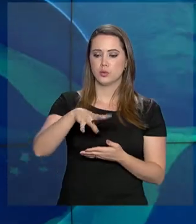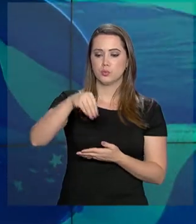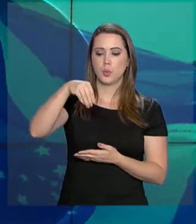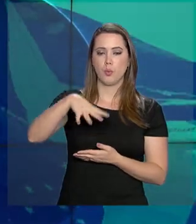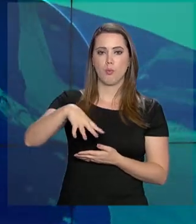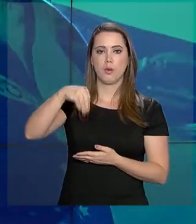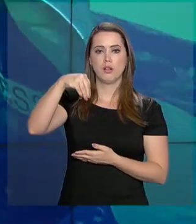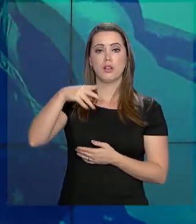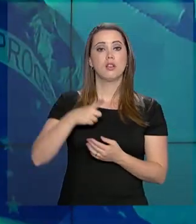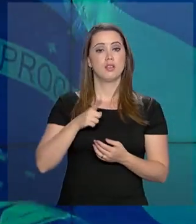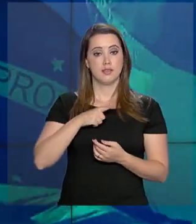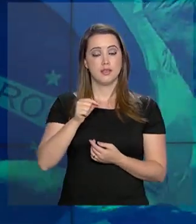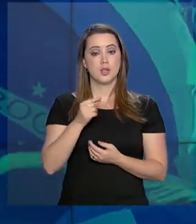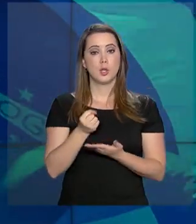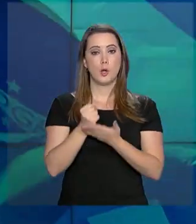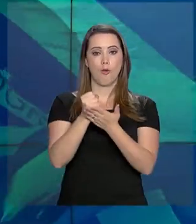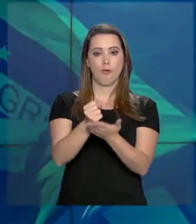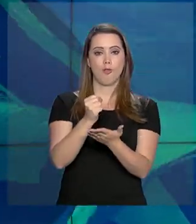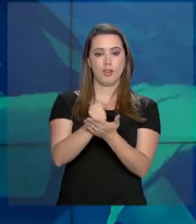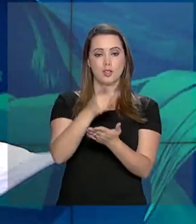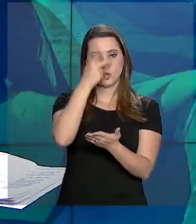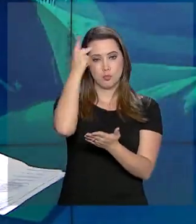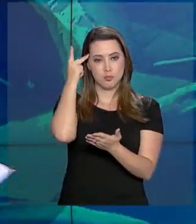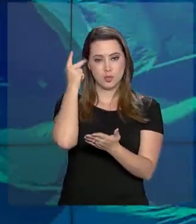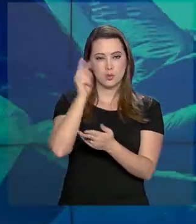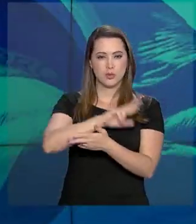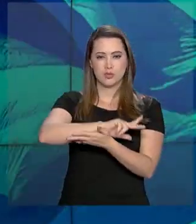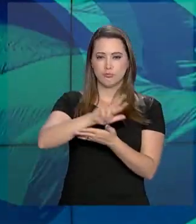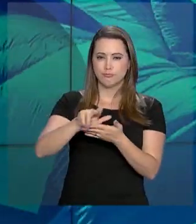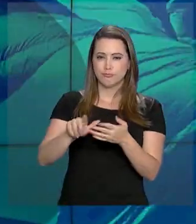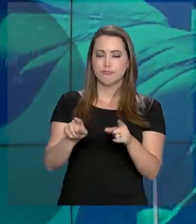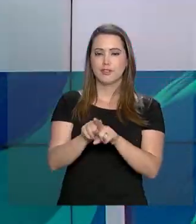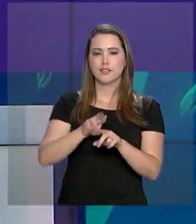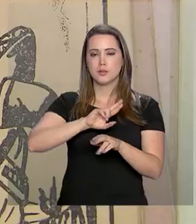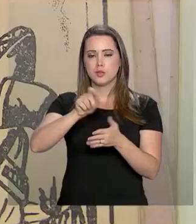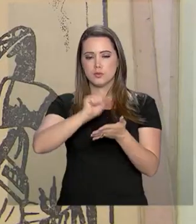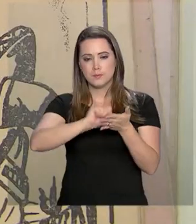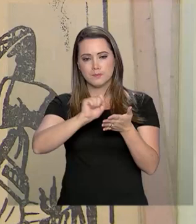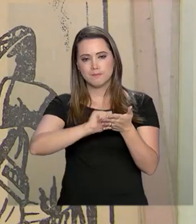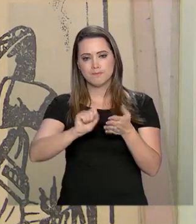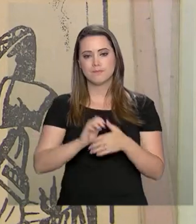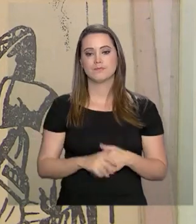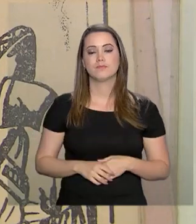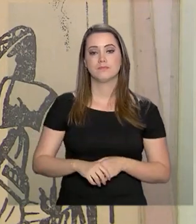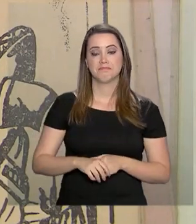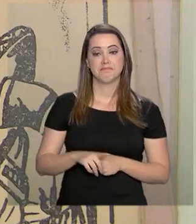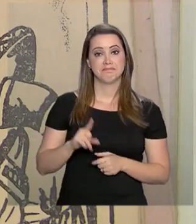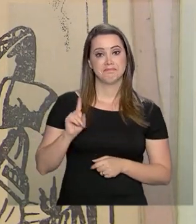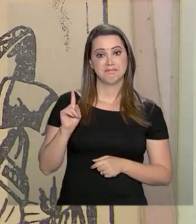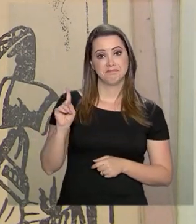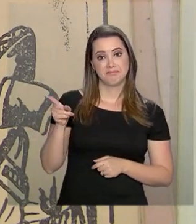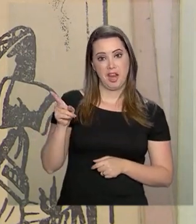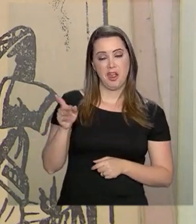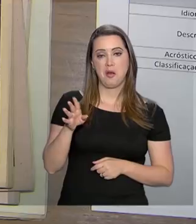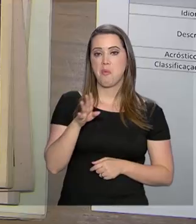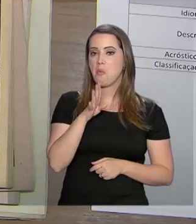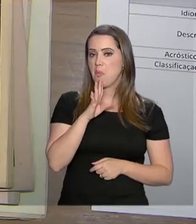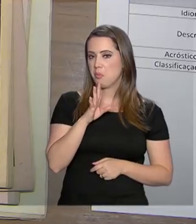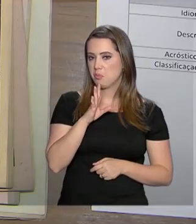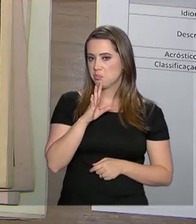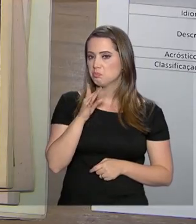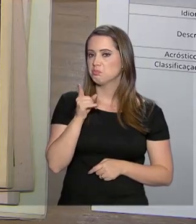conta com doações de colecionadores e também de vários autores. Ela é popular.